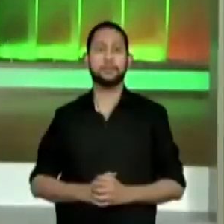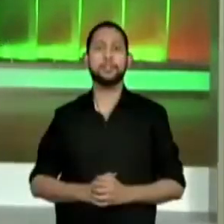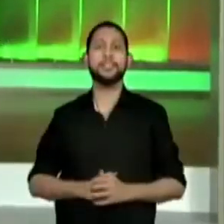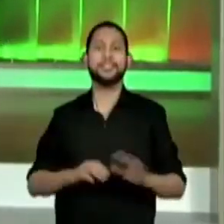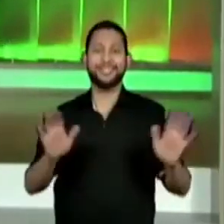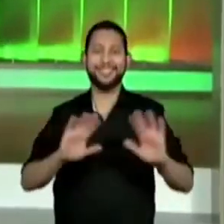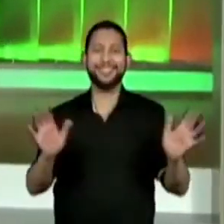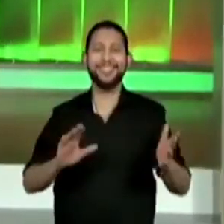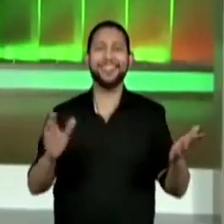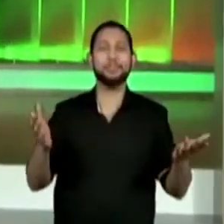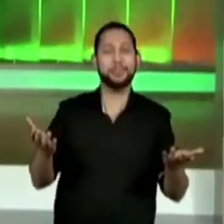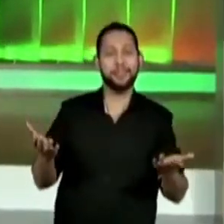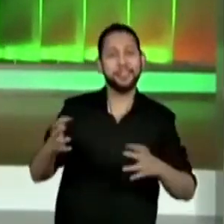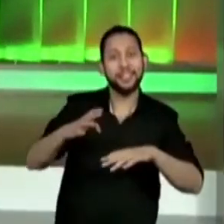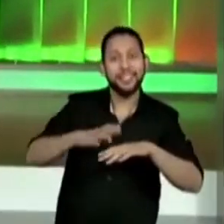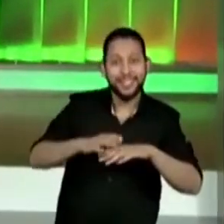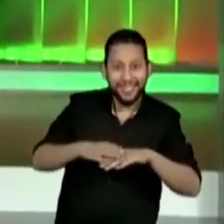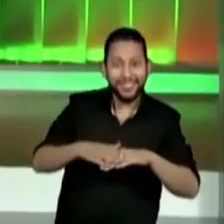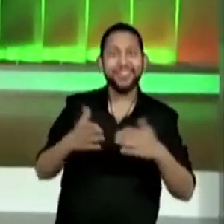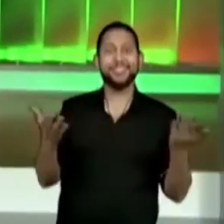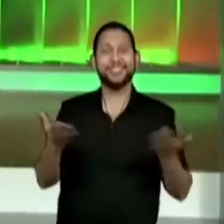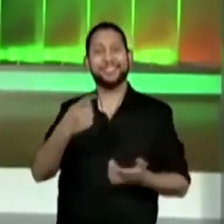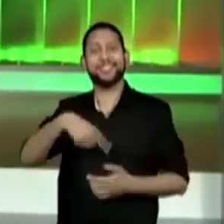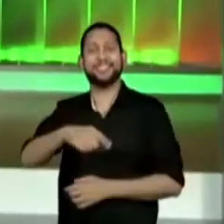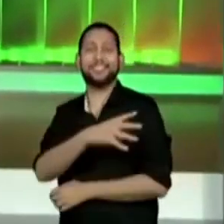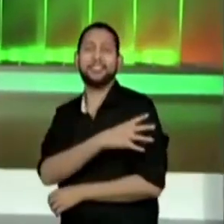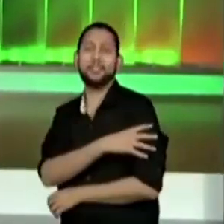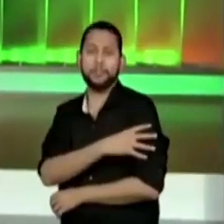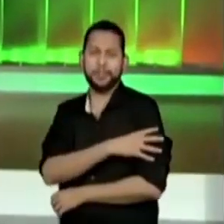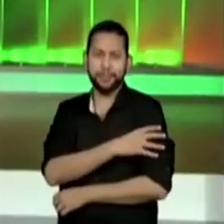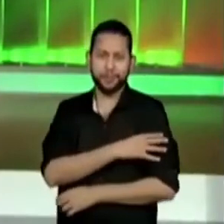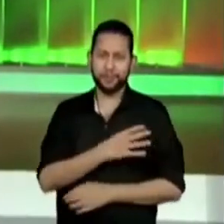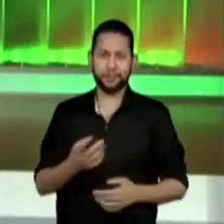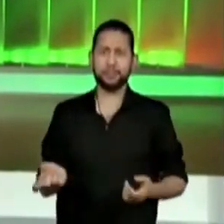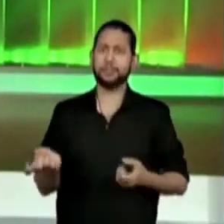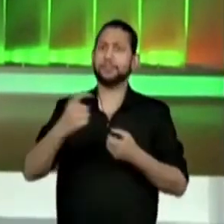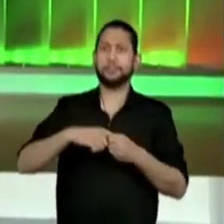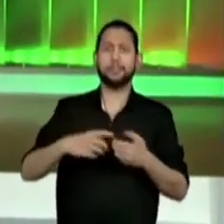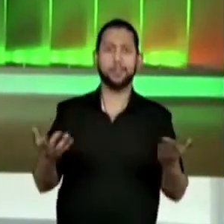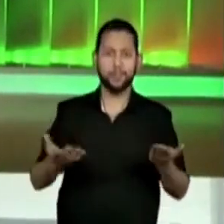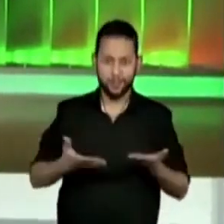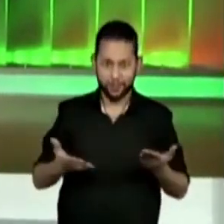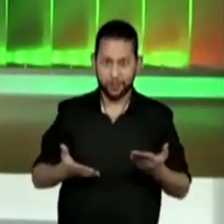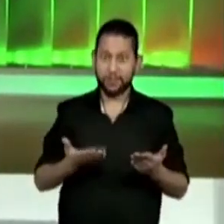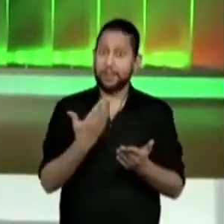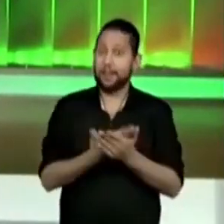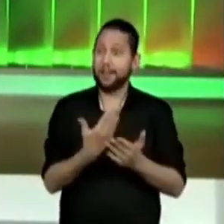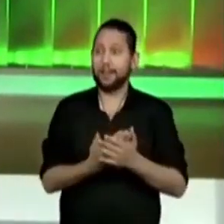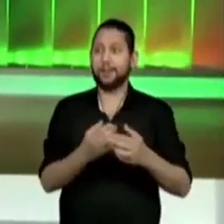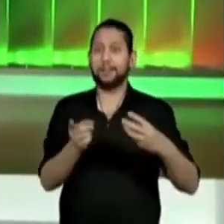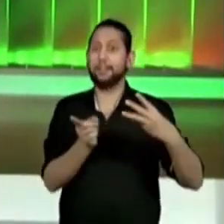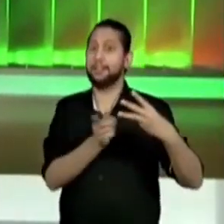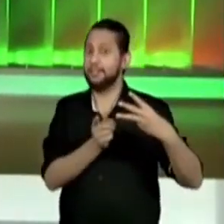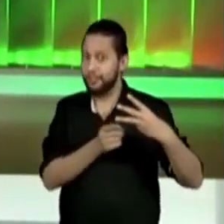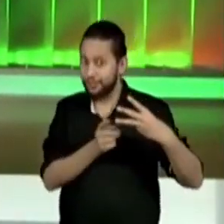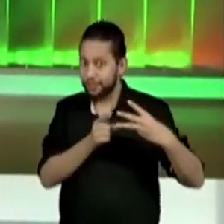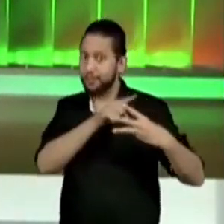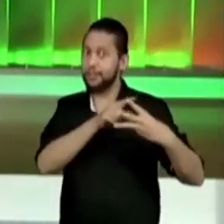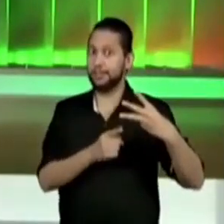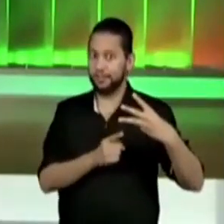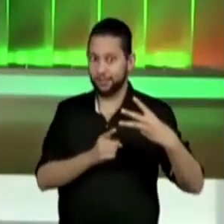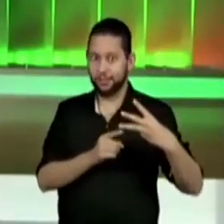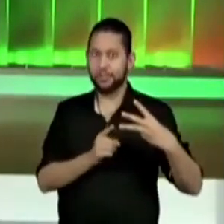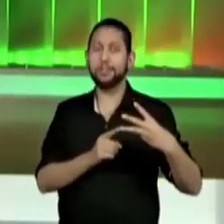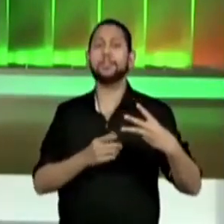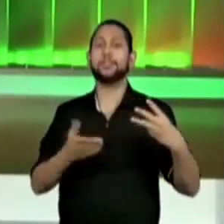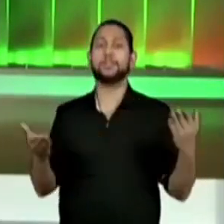Boa tarde, galerinha do quarto ano. Voltei para a nossa terceira aula de matemática de